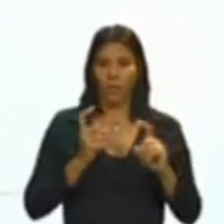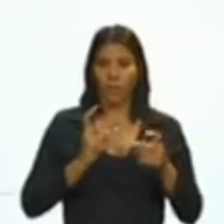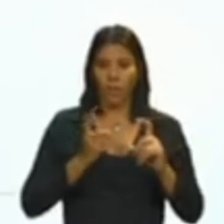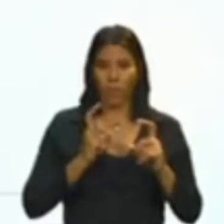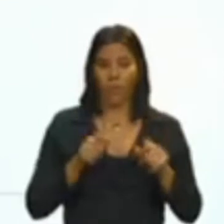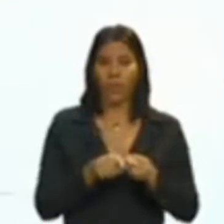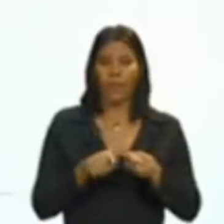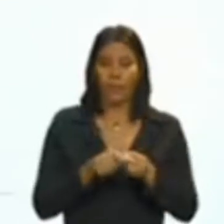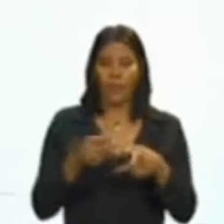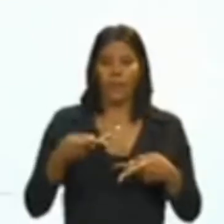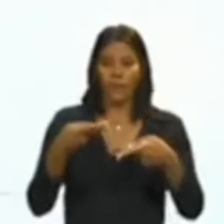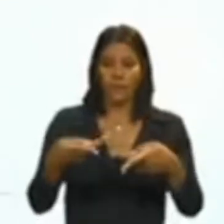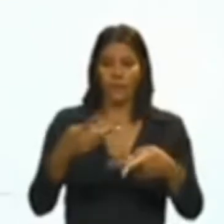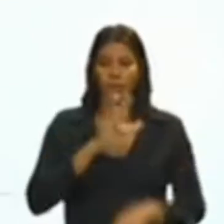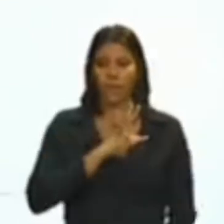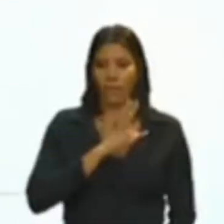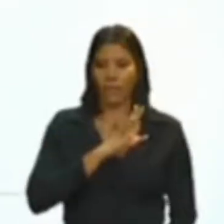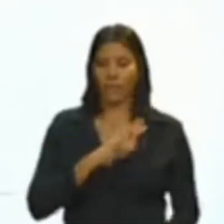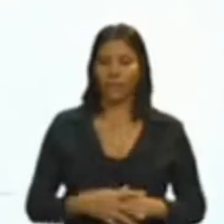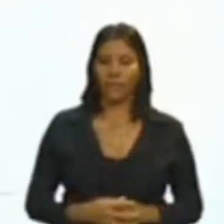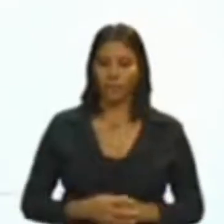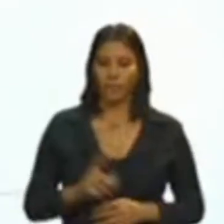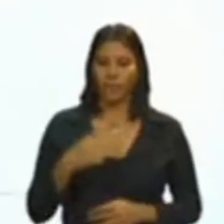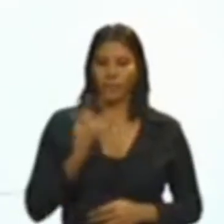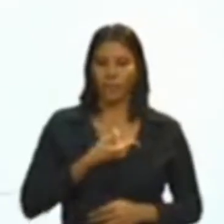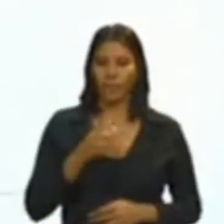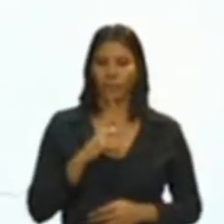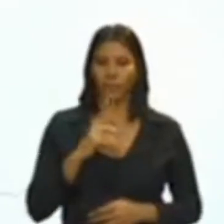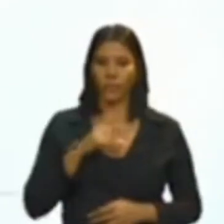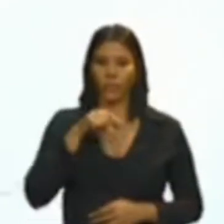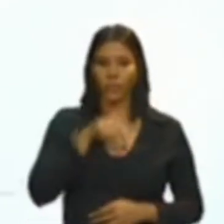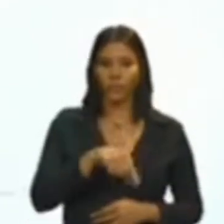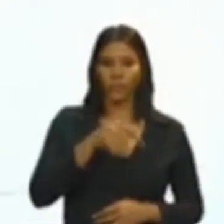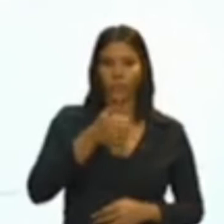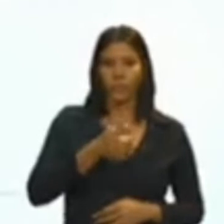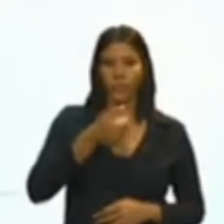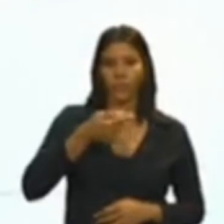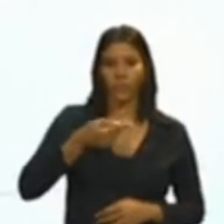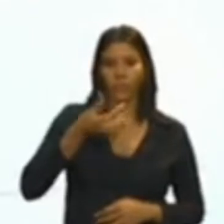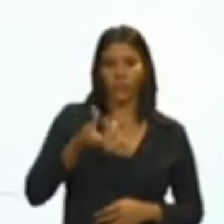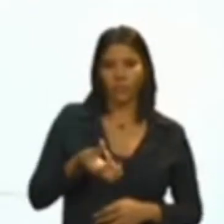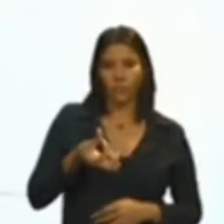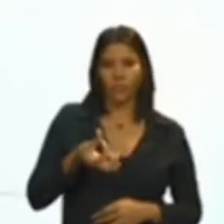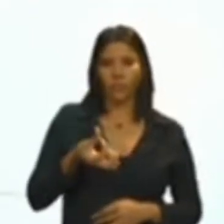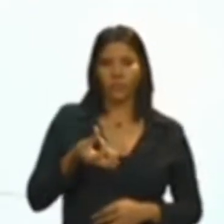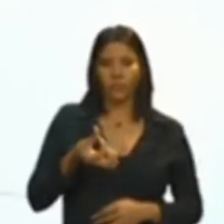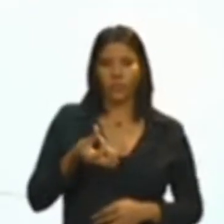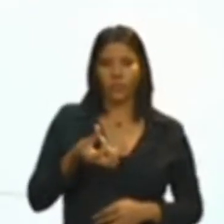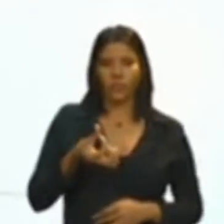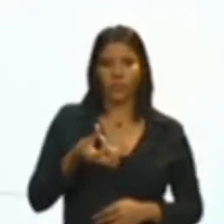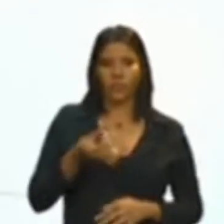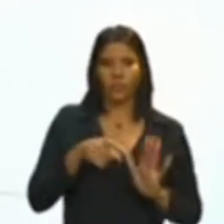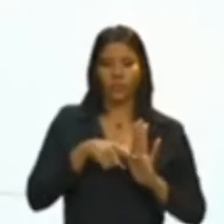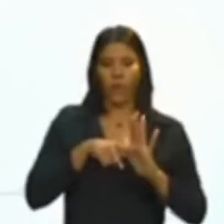também visitas técnicas. Nós tivemos 1.176 consultoria